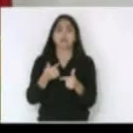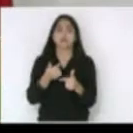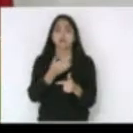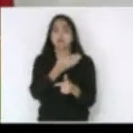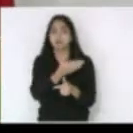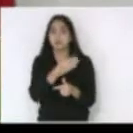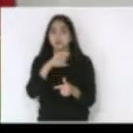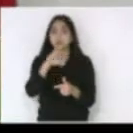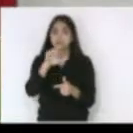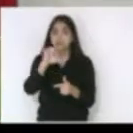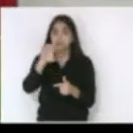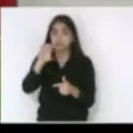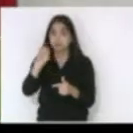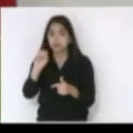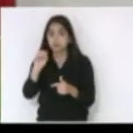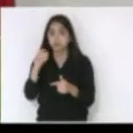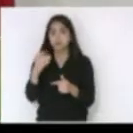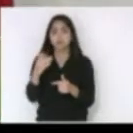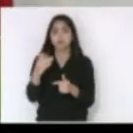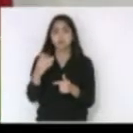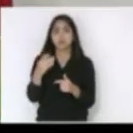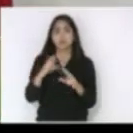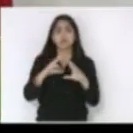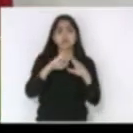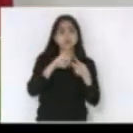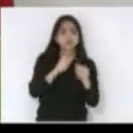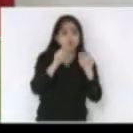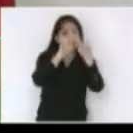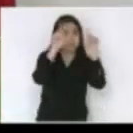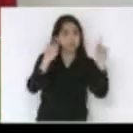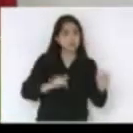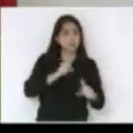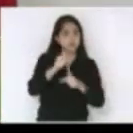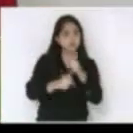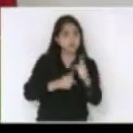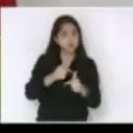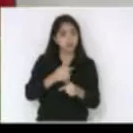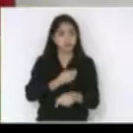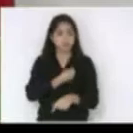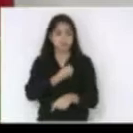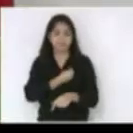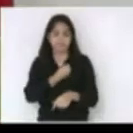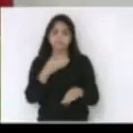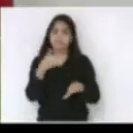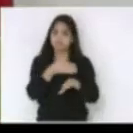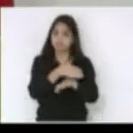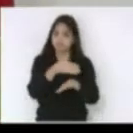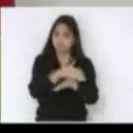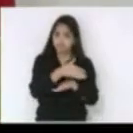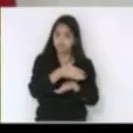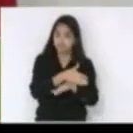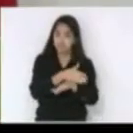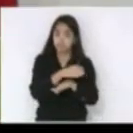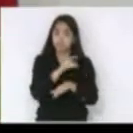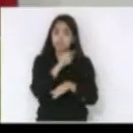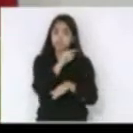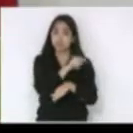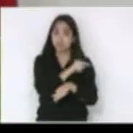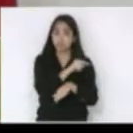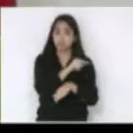também de todos os servidores que se fizeram presentes e que lá